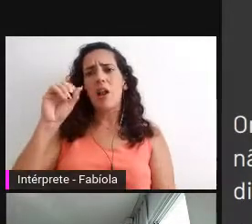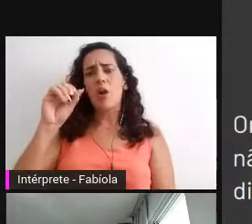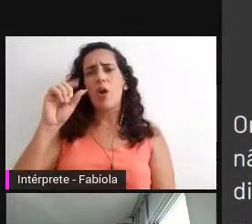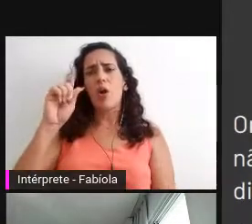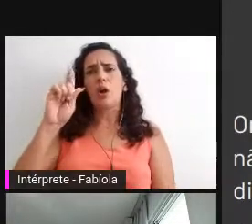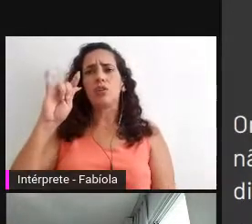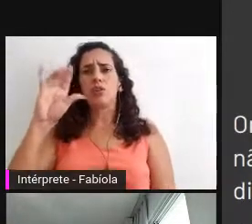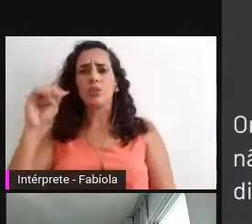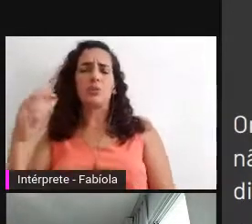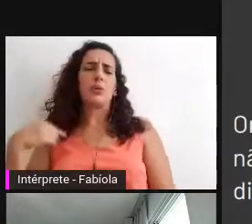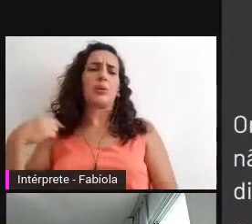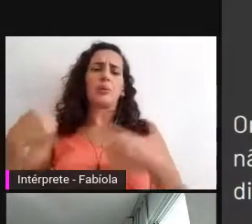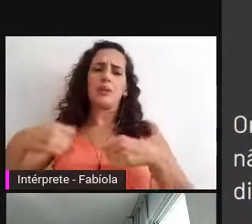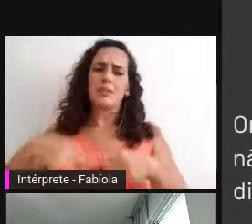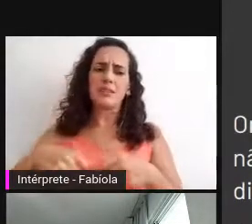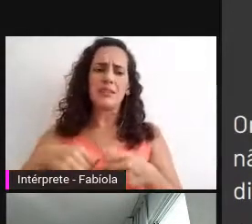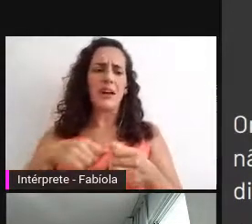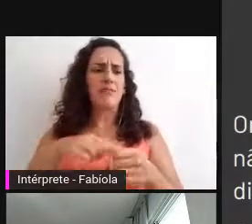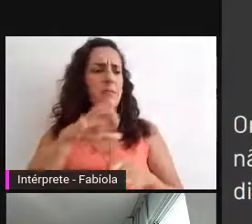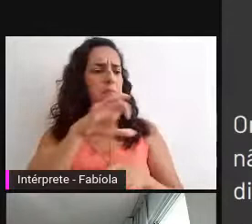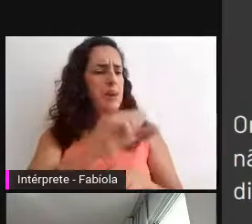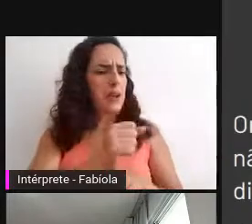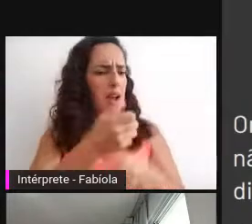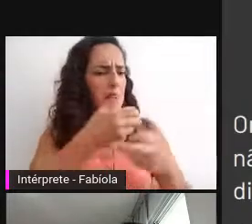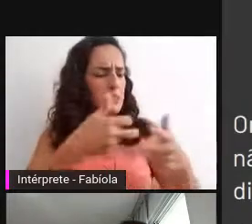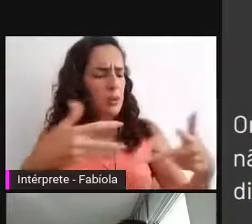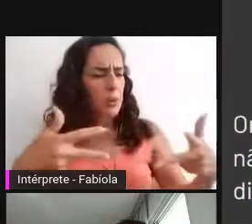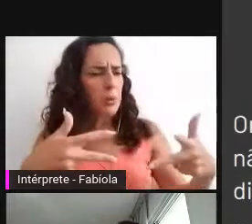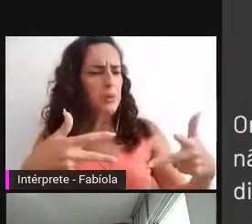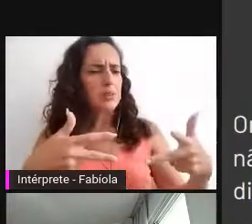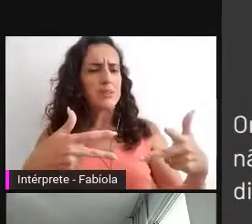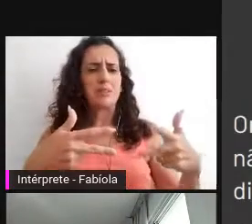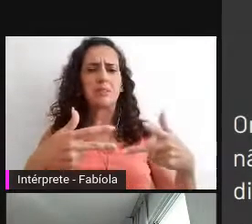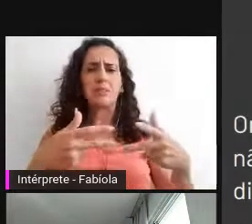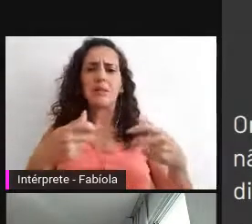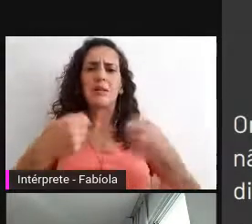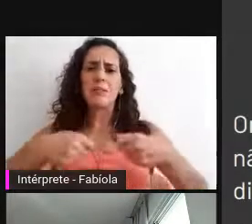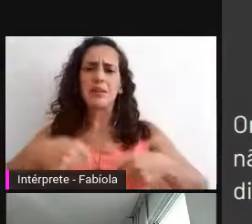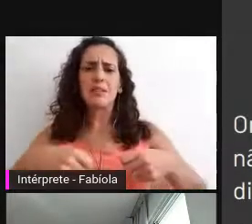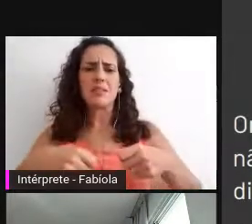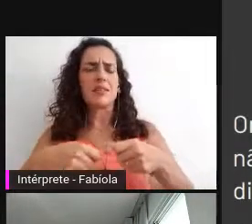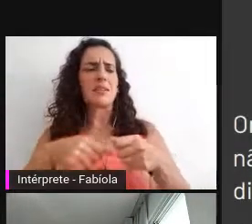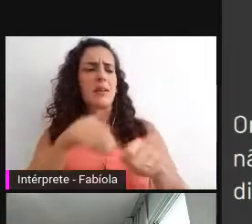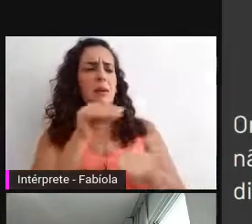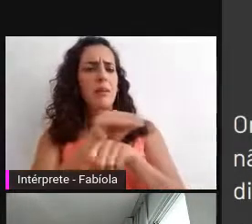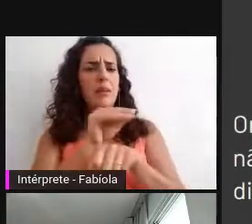tirava a sujidade, eu ia lá e eu tratava, eu enxertava um papel japonês, etc.